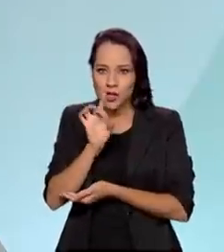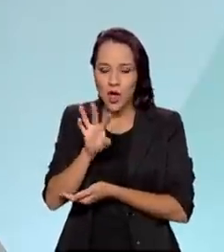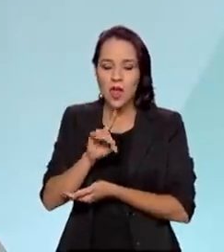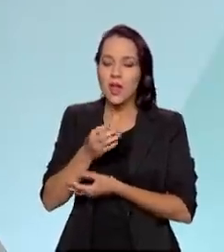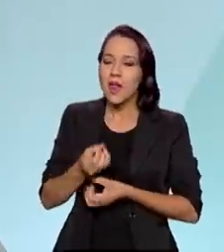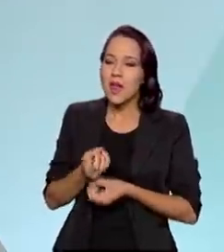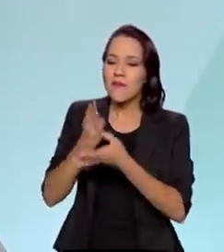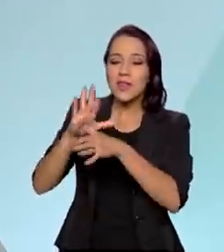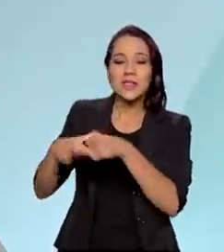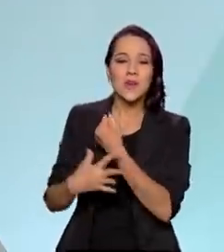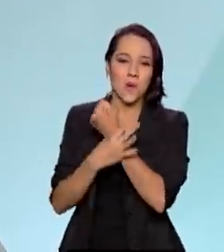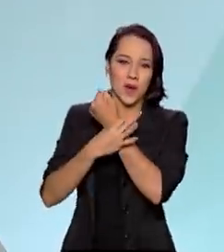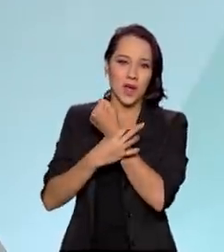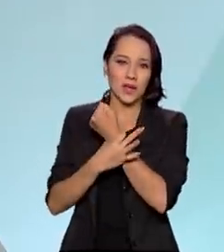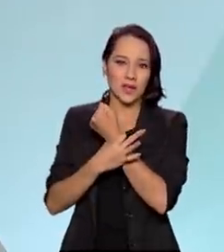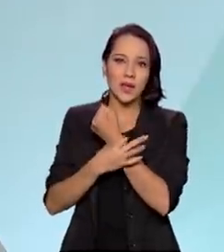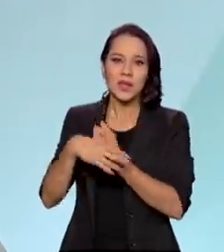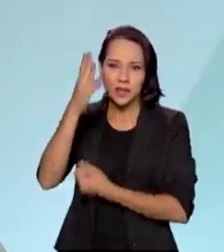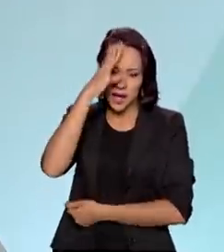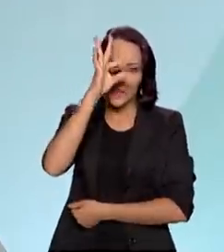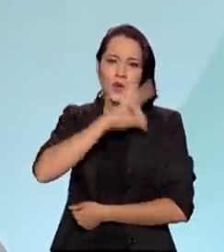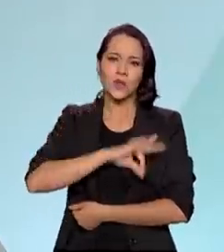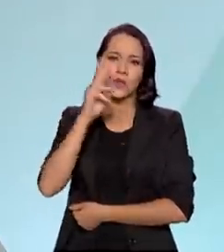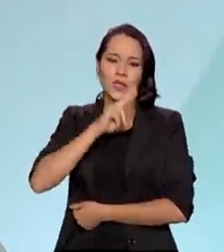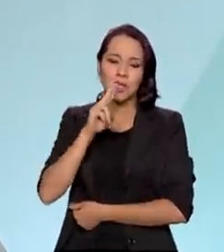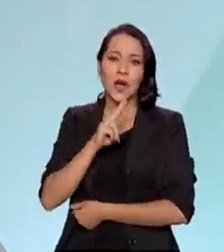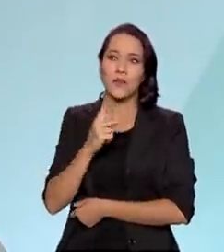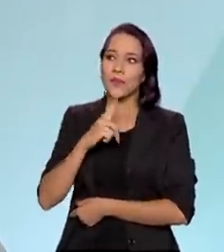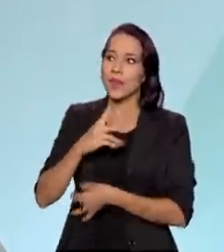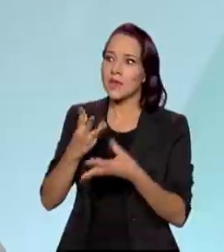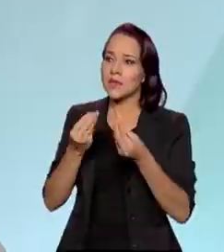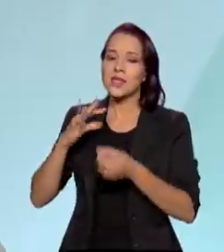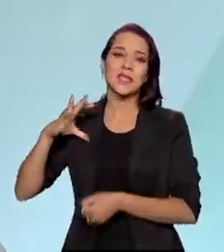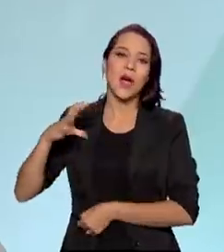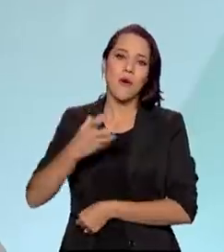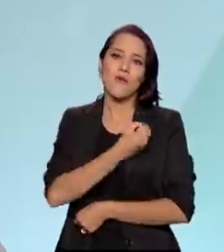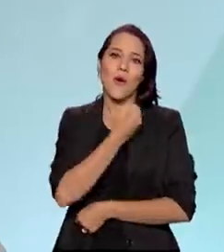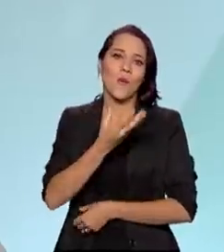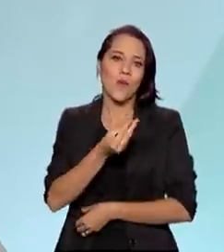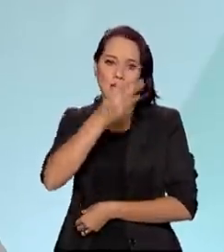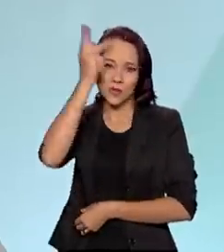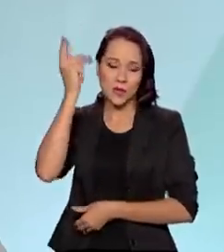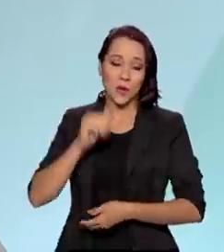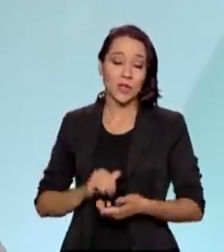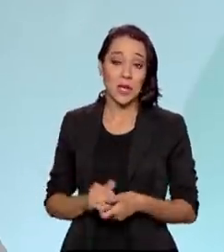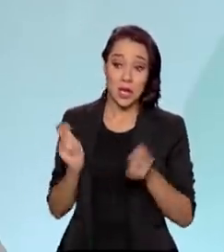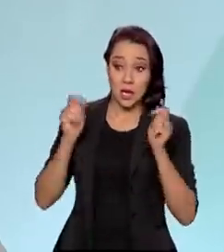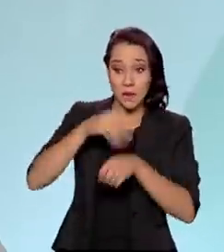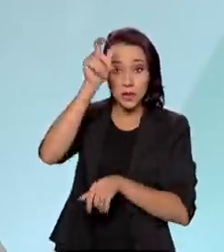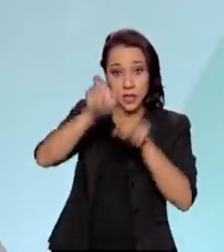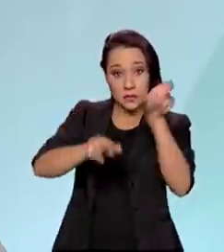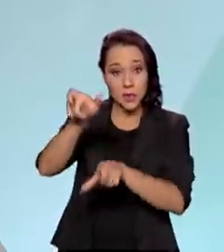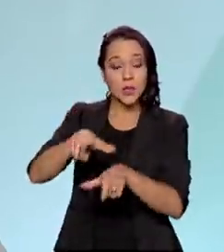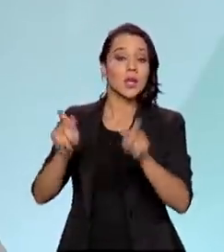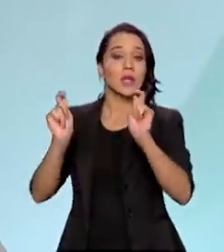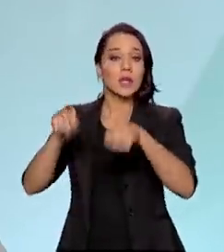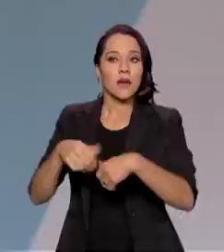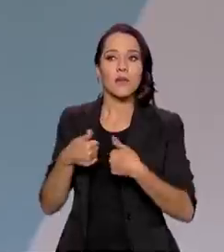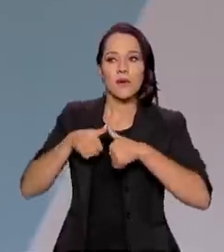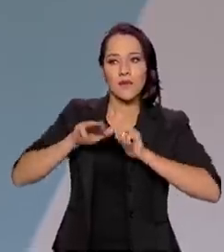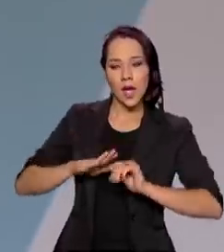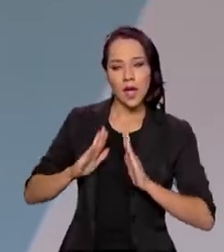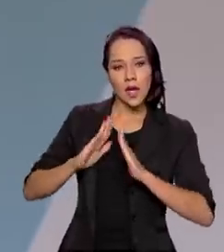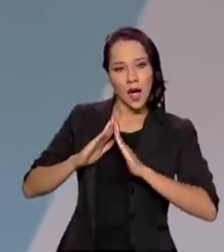A gente tem a compreensão que o auxílio emergencial poupou, salvou muita gente, que permitindo que as pessoas pudessem ficar em